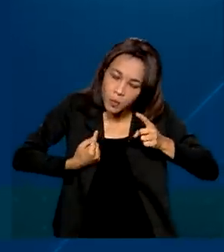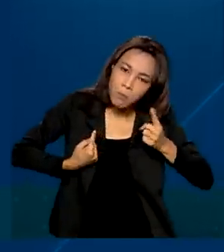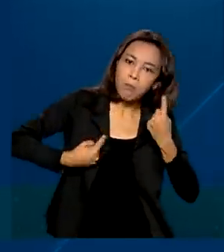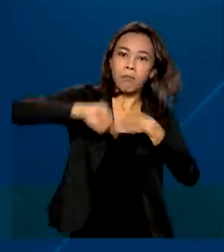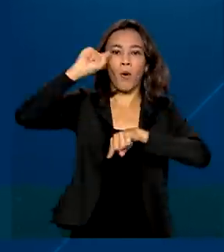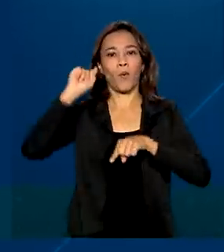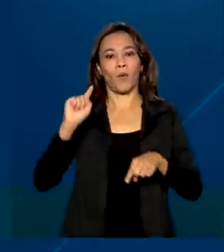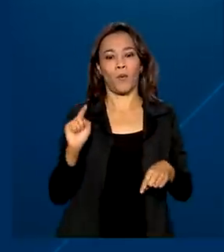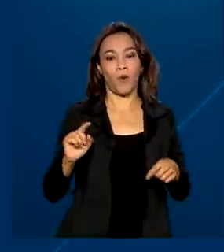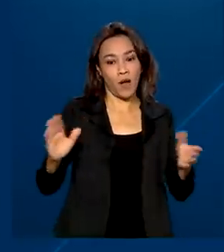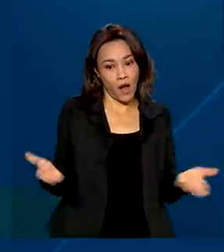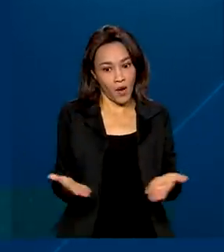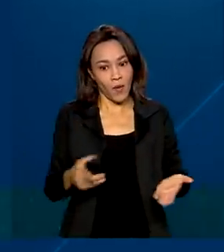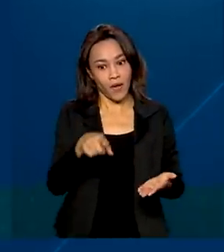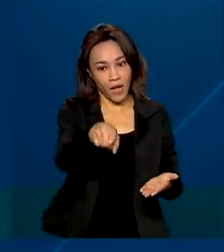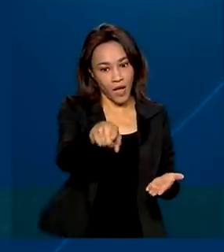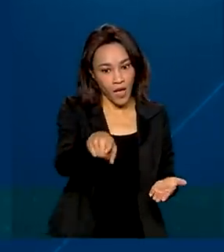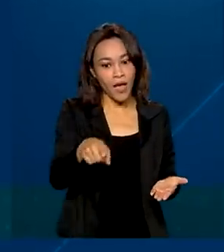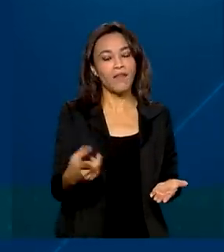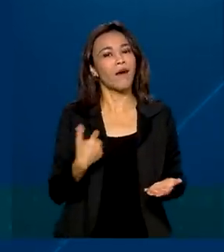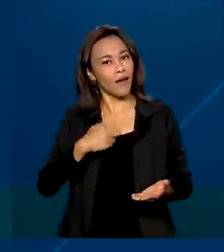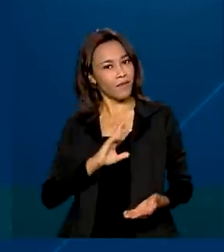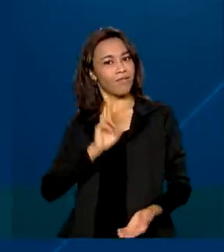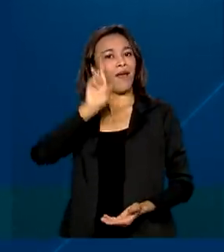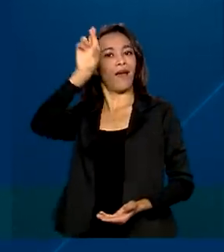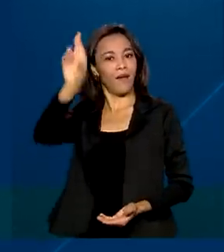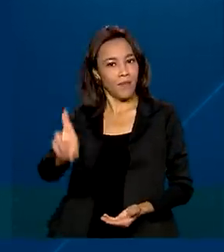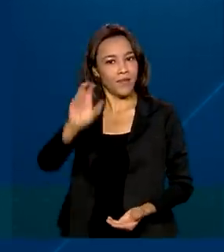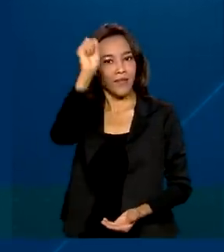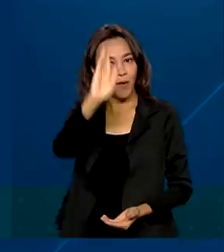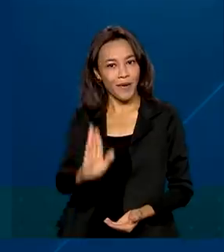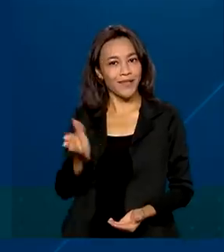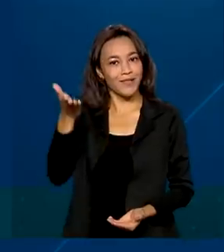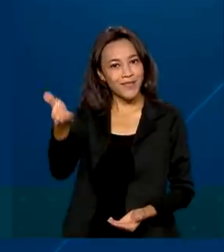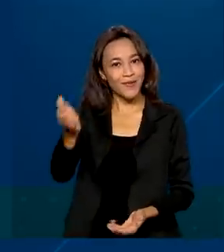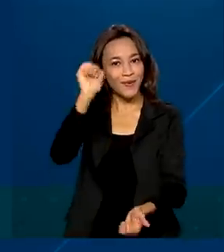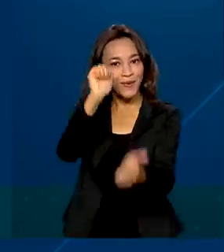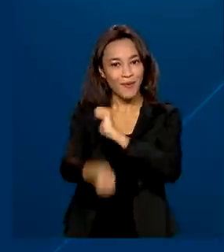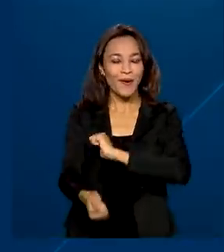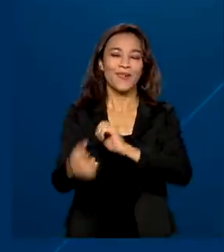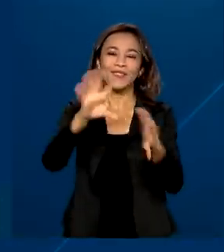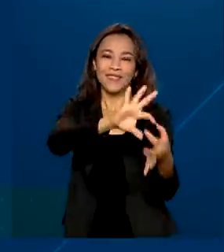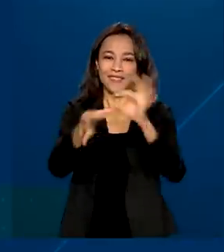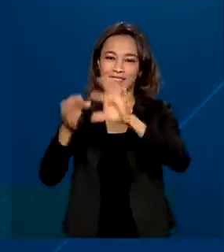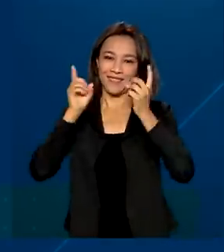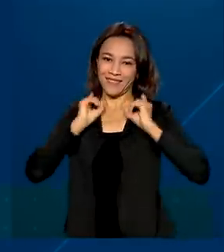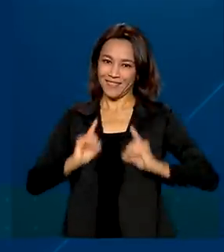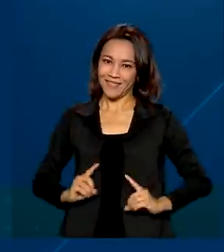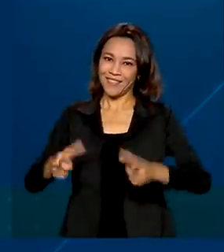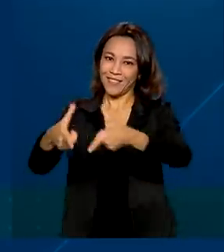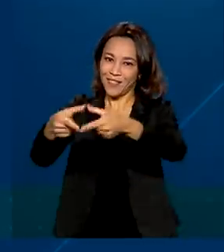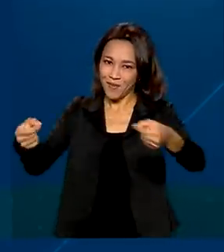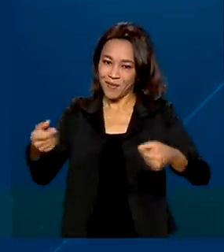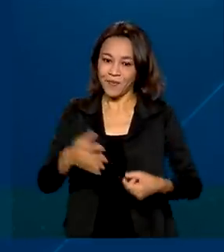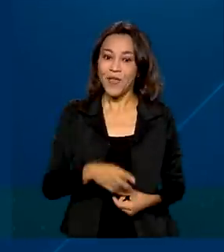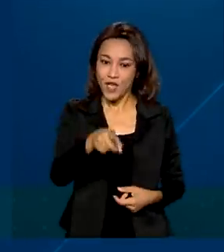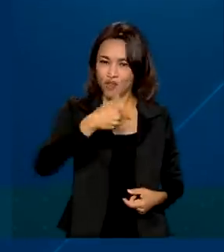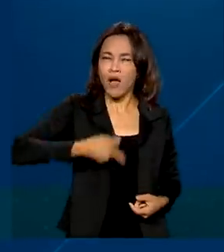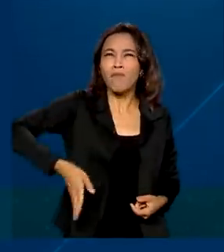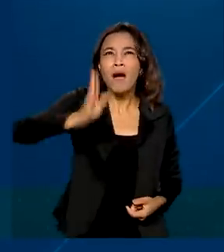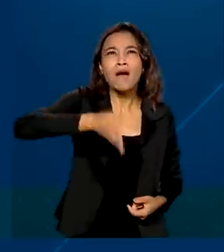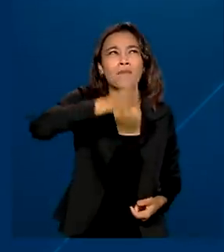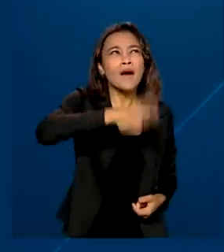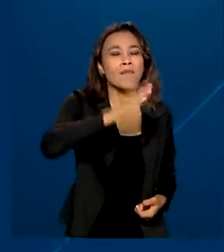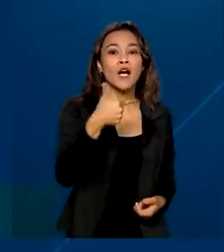Agora, a alterofilista vai representar o Brasil nas Paralimpíadas de Tóquio. Eu já fui para 12 países,